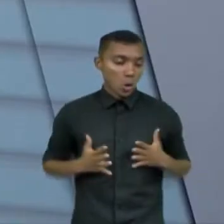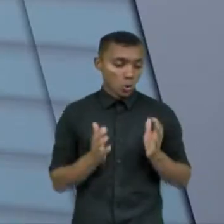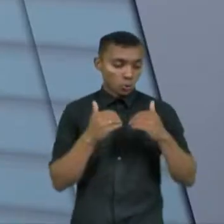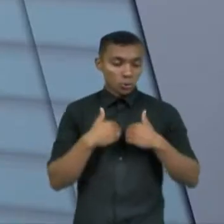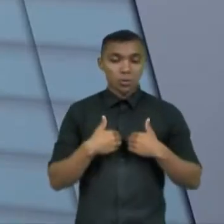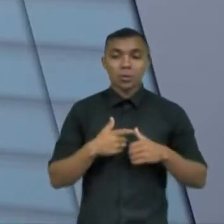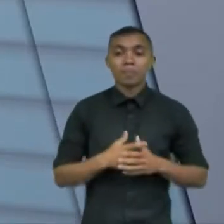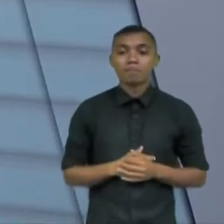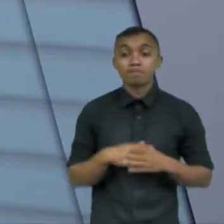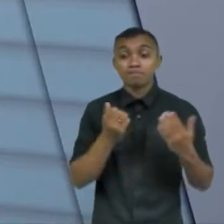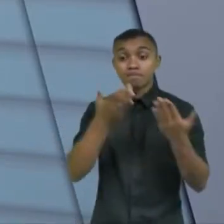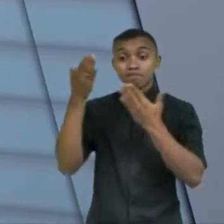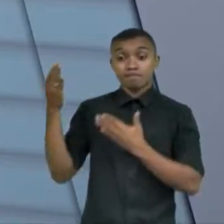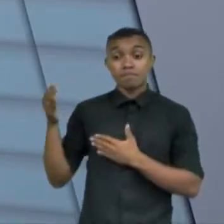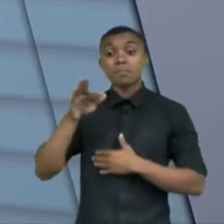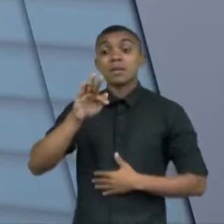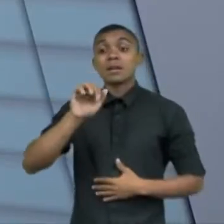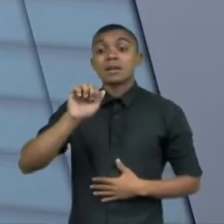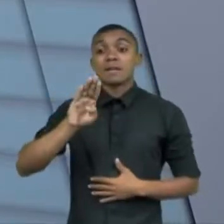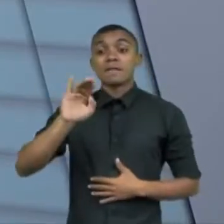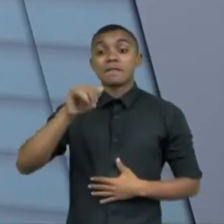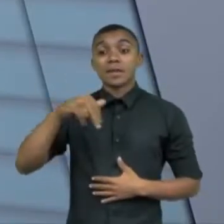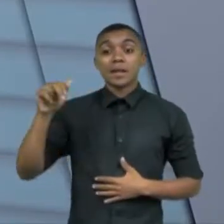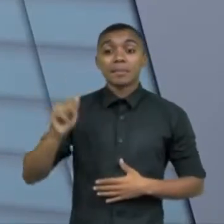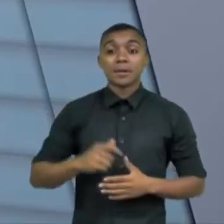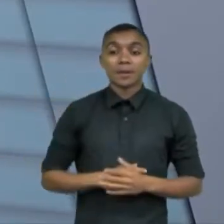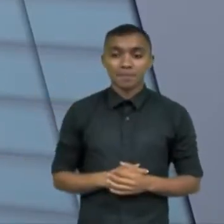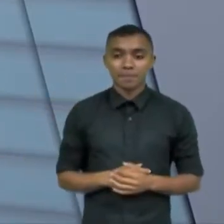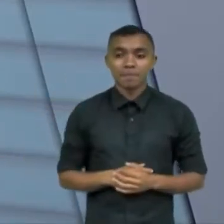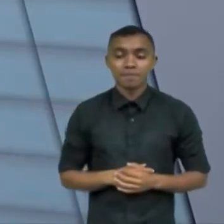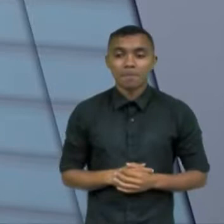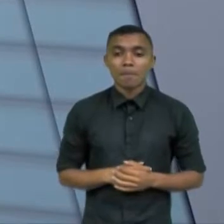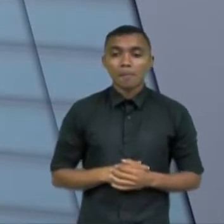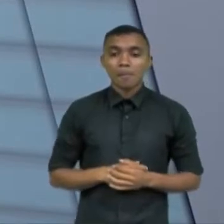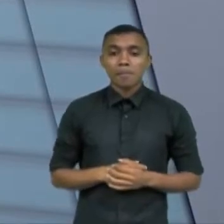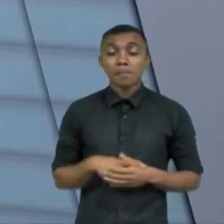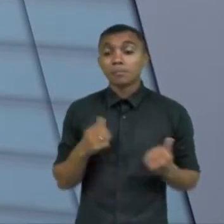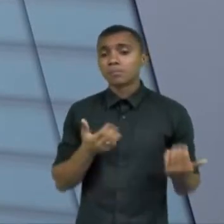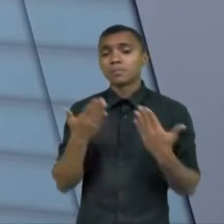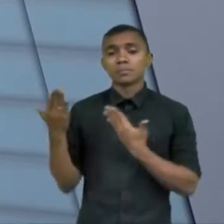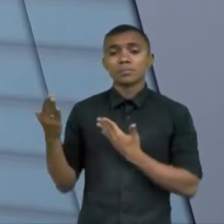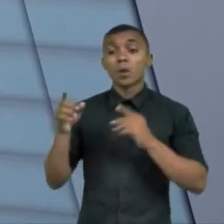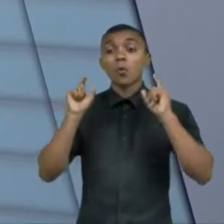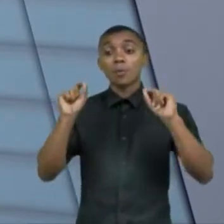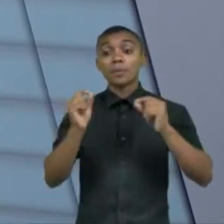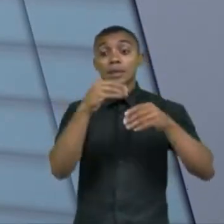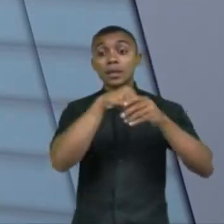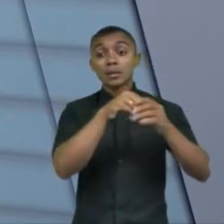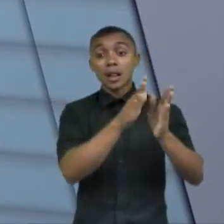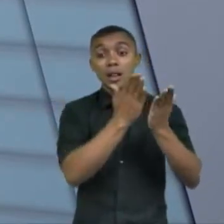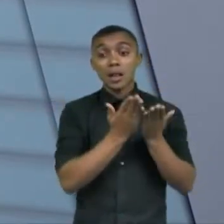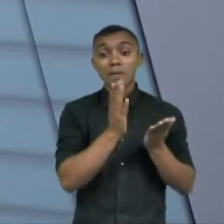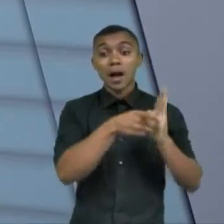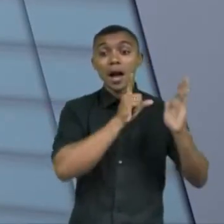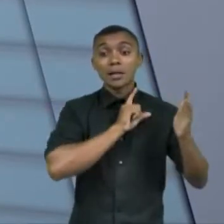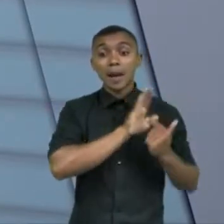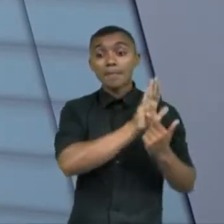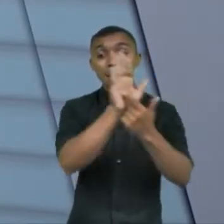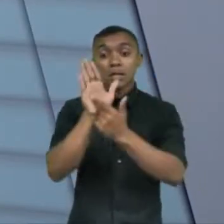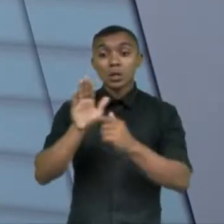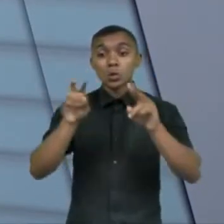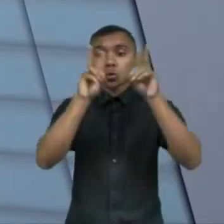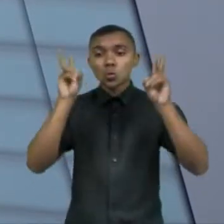Doutora Fabiana Fará ela, no livro dela ela apresenta conceitos